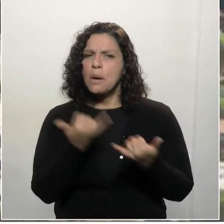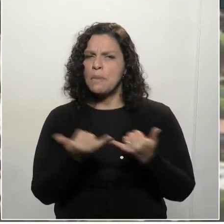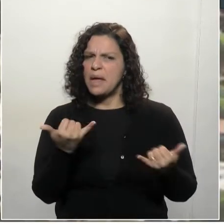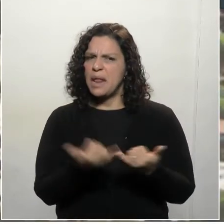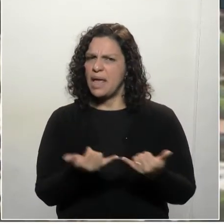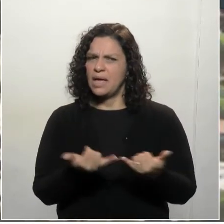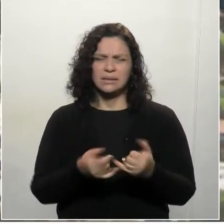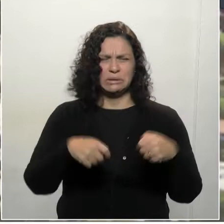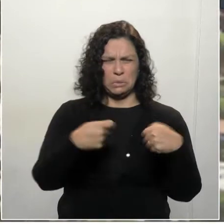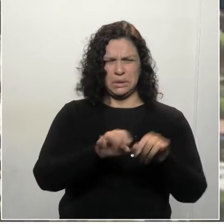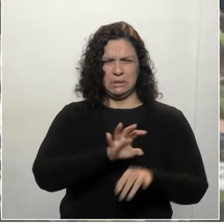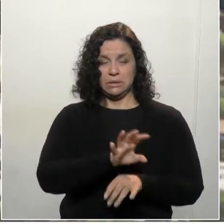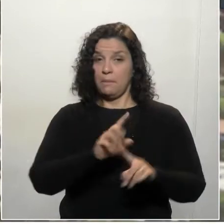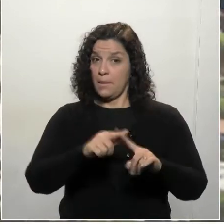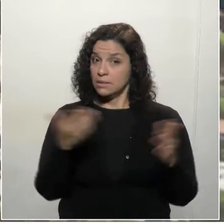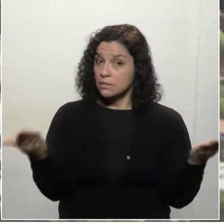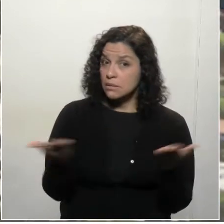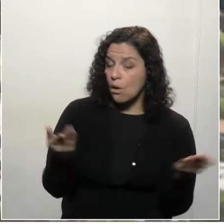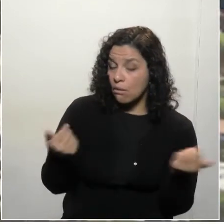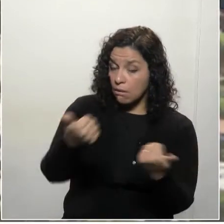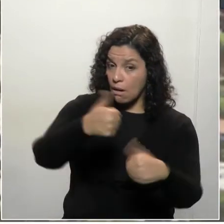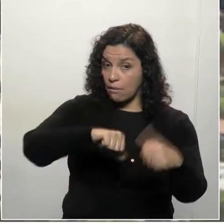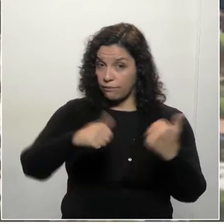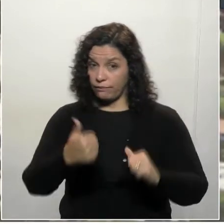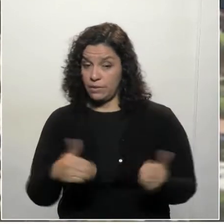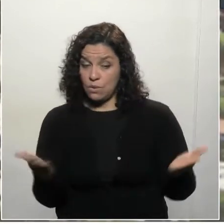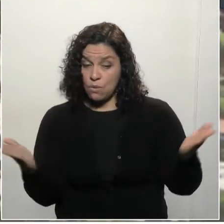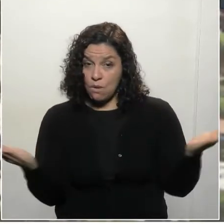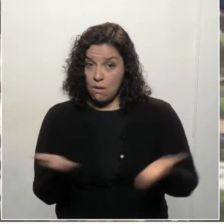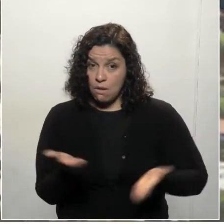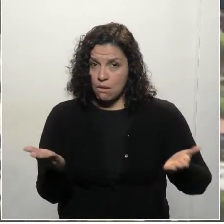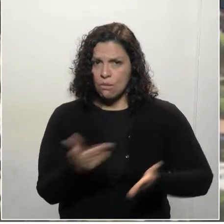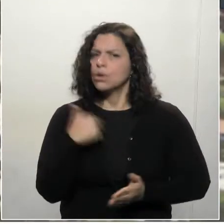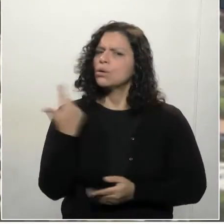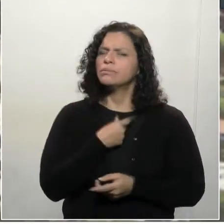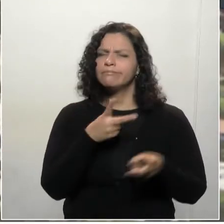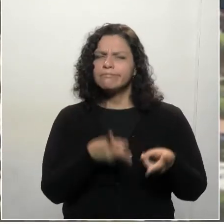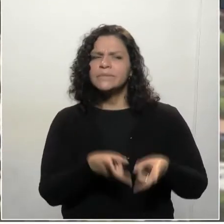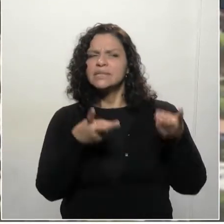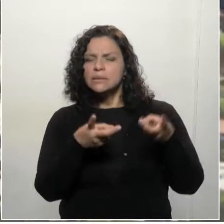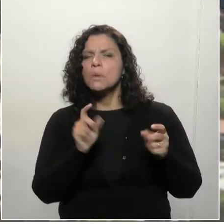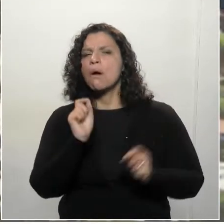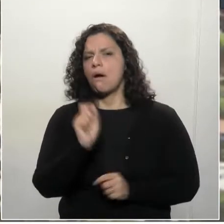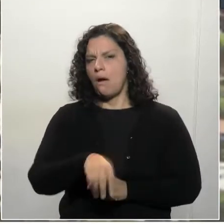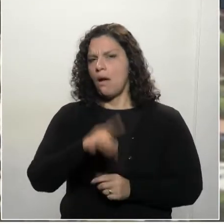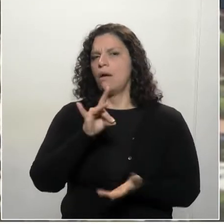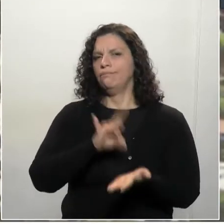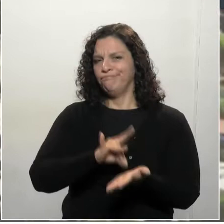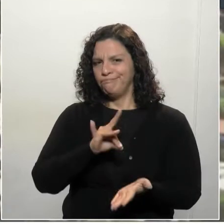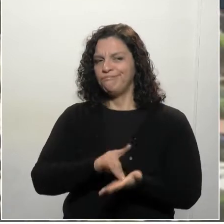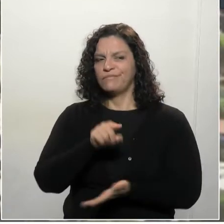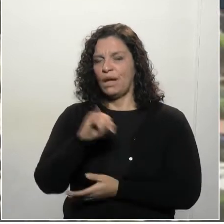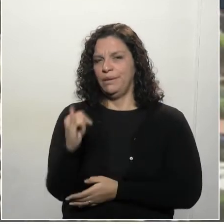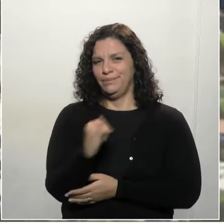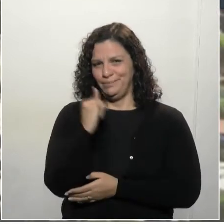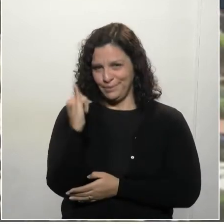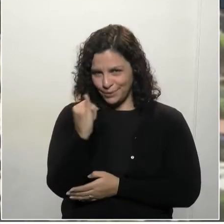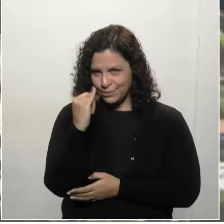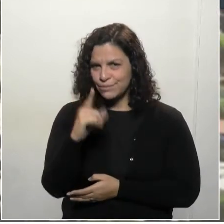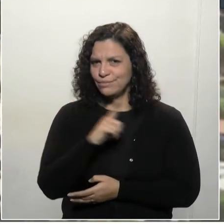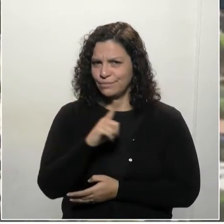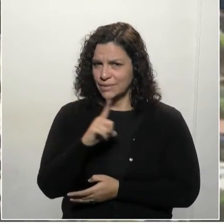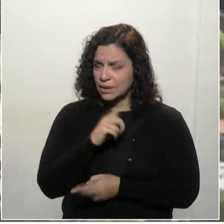precipitada, mas numa análise de agora, desse momento, nós percebemos que elas foram extremamente